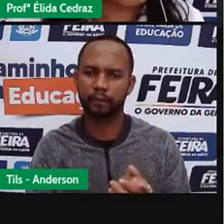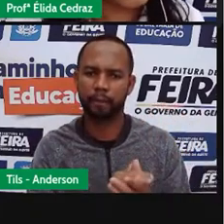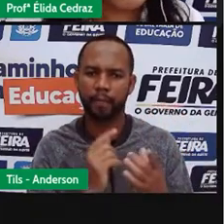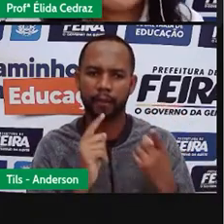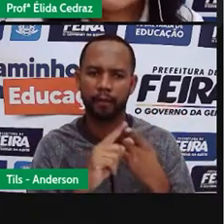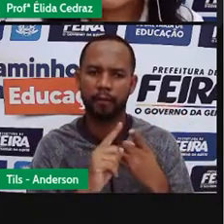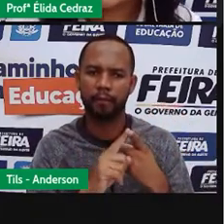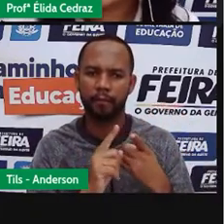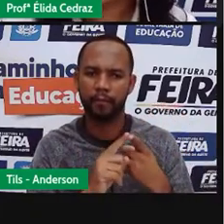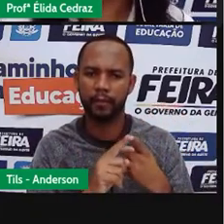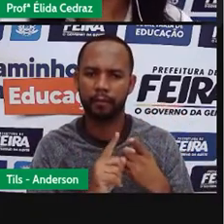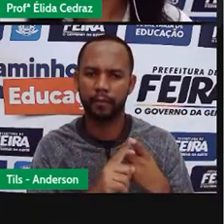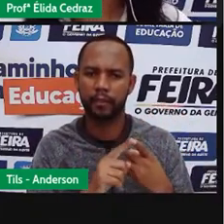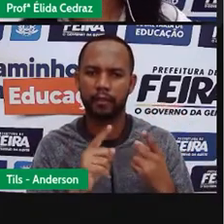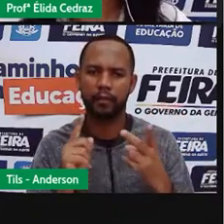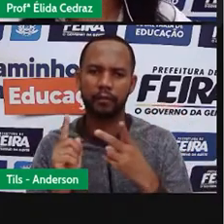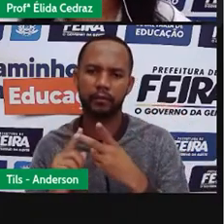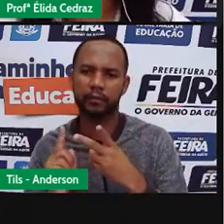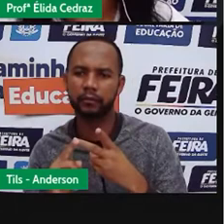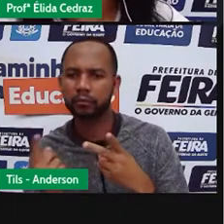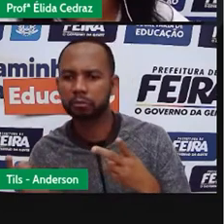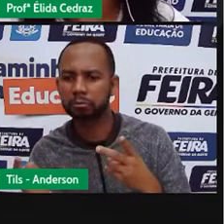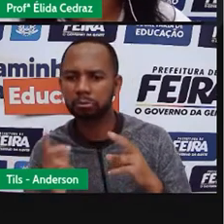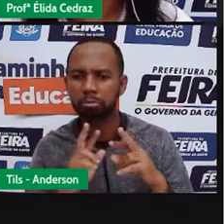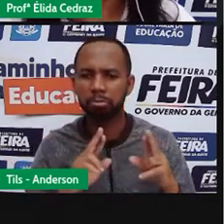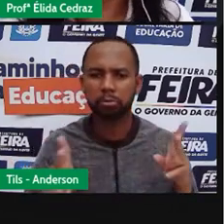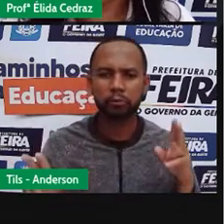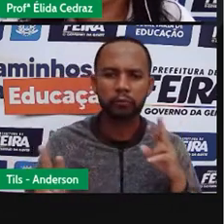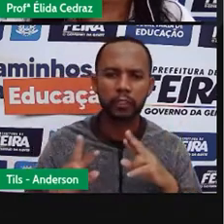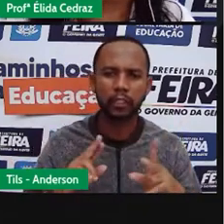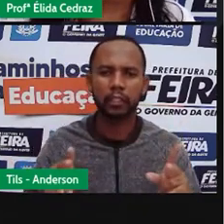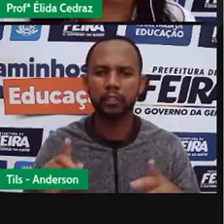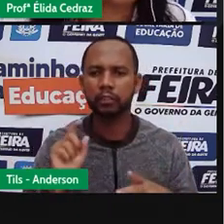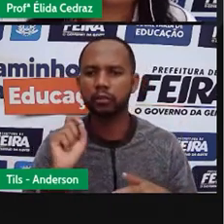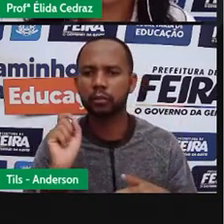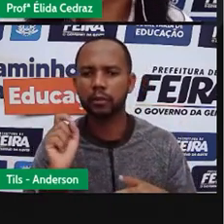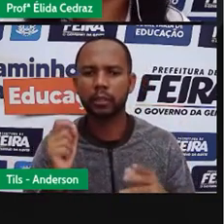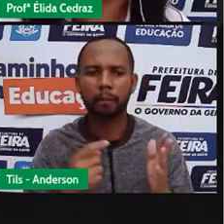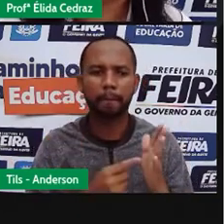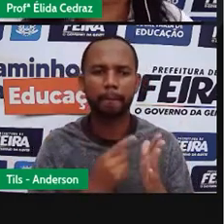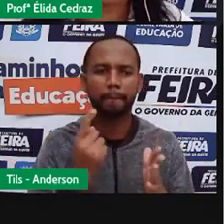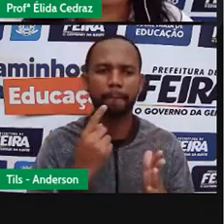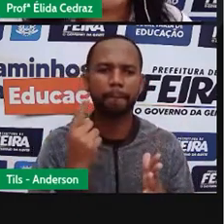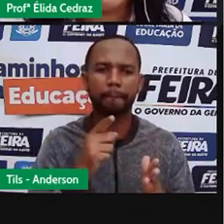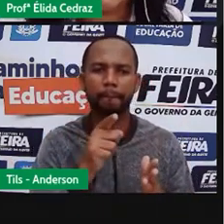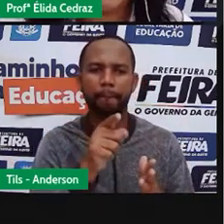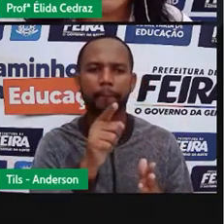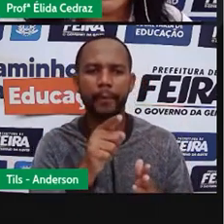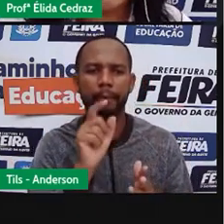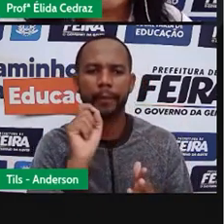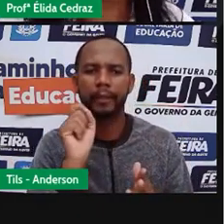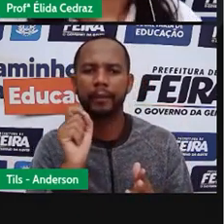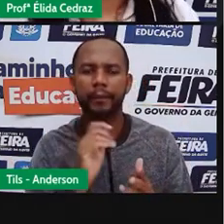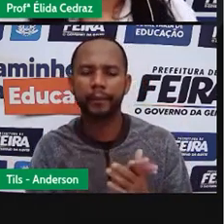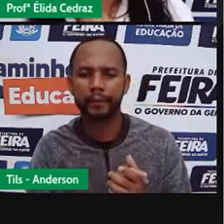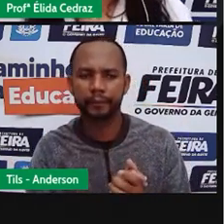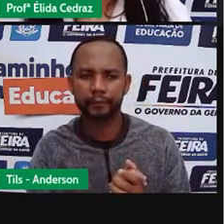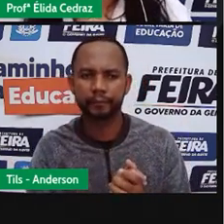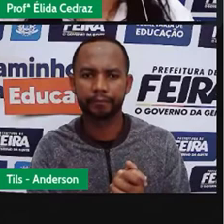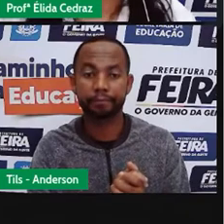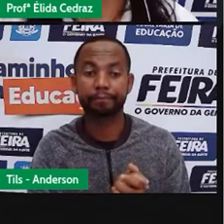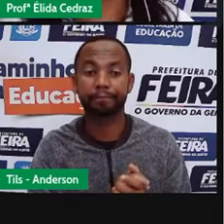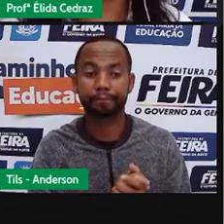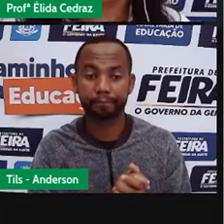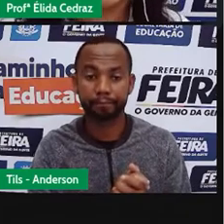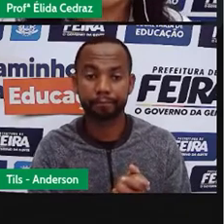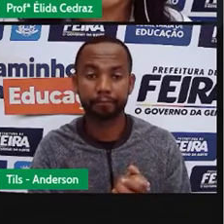semelhantes, que são diferentes? O que essa primeira imagem tem a ver com a segunda? Pois